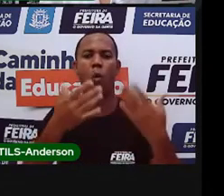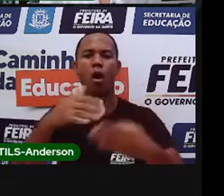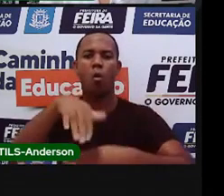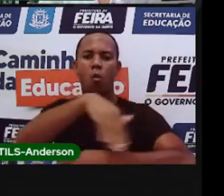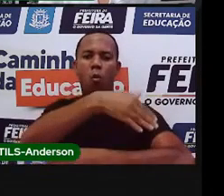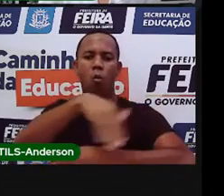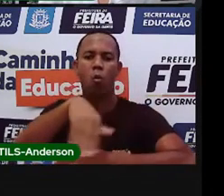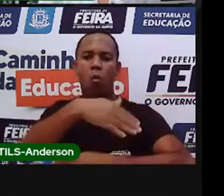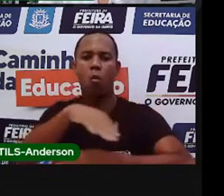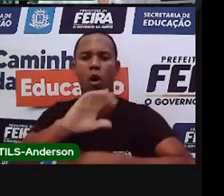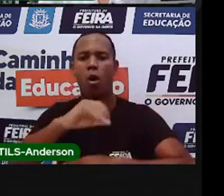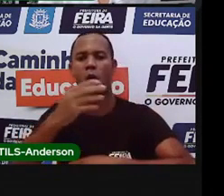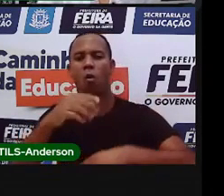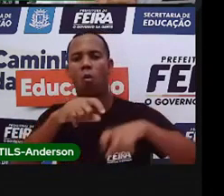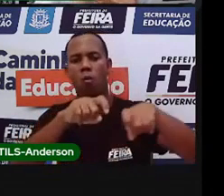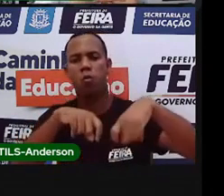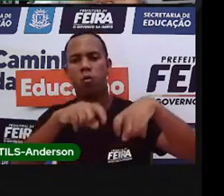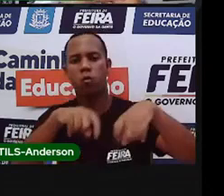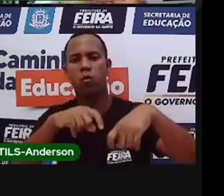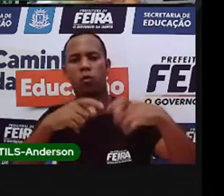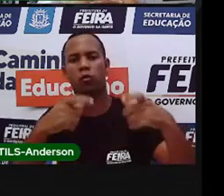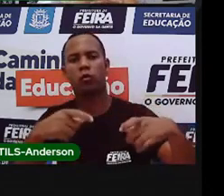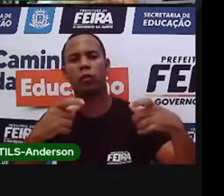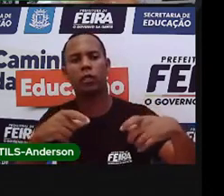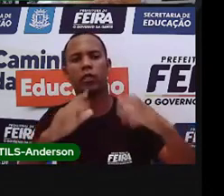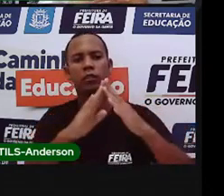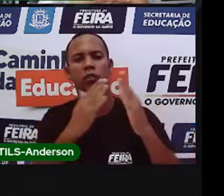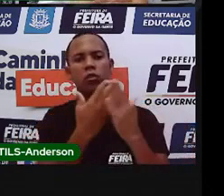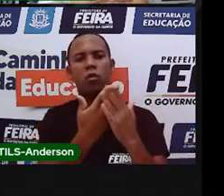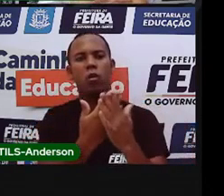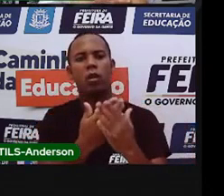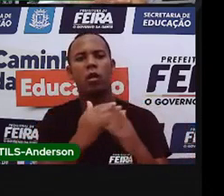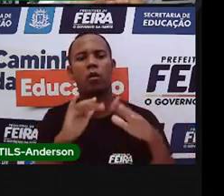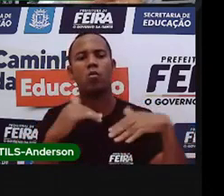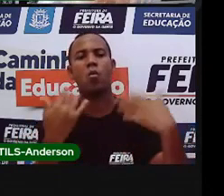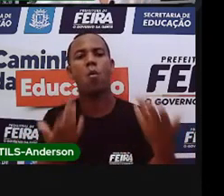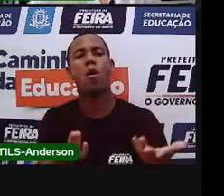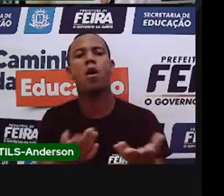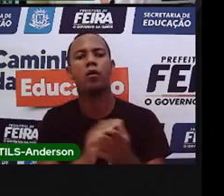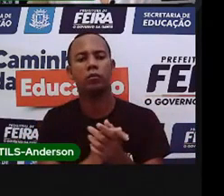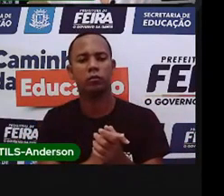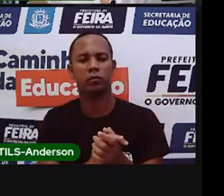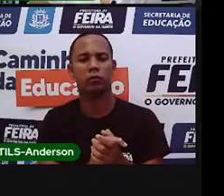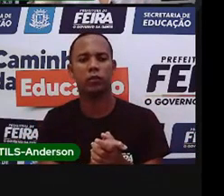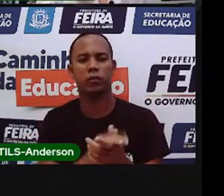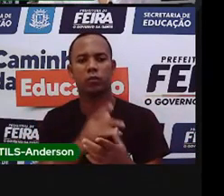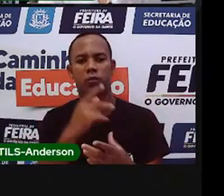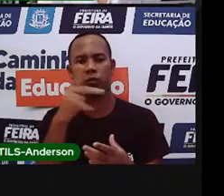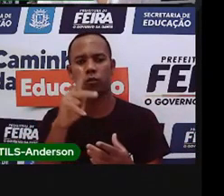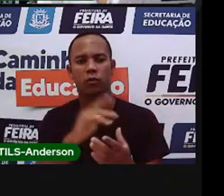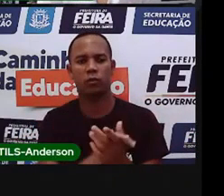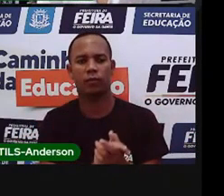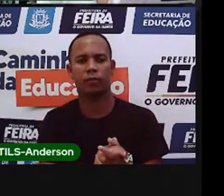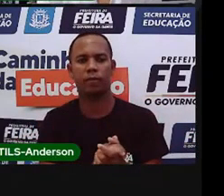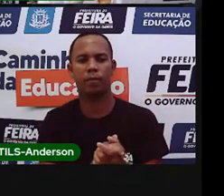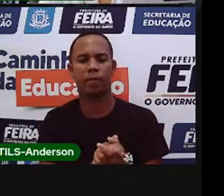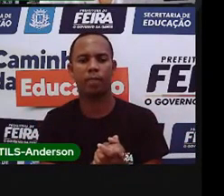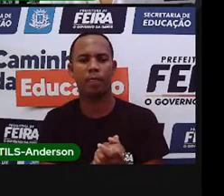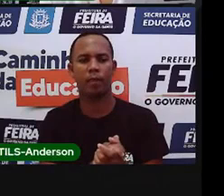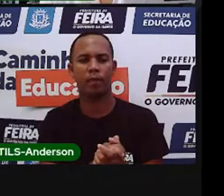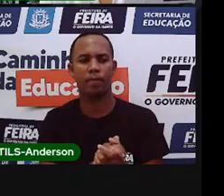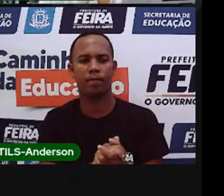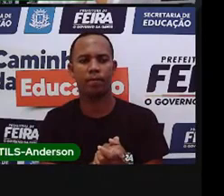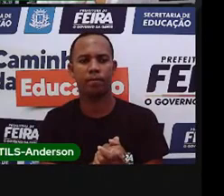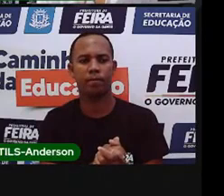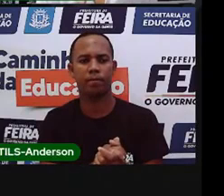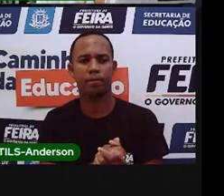distrito está localizada? Meu bairro está lá no Santo Antônio e o seu. Onde é? Qual a